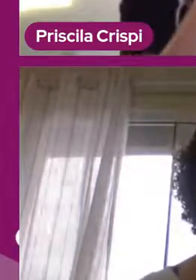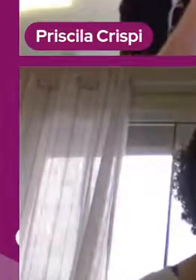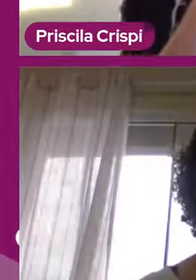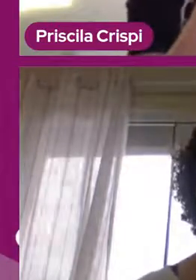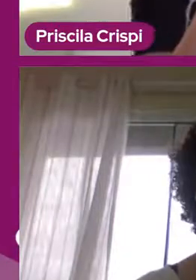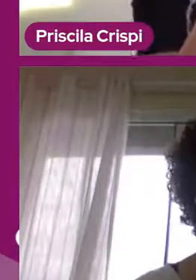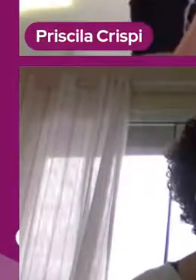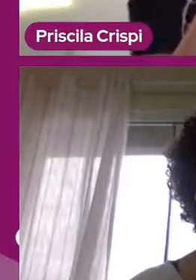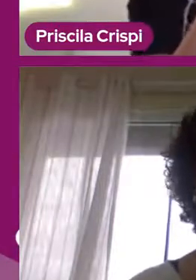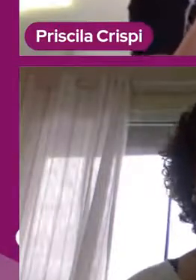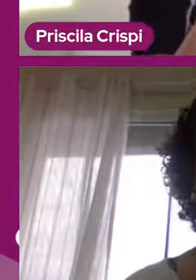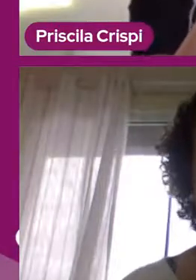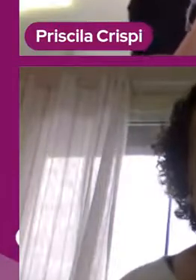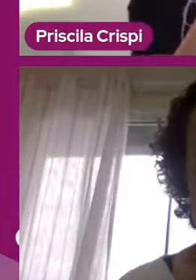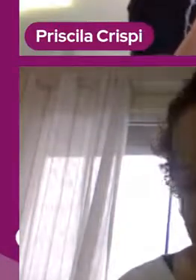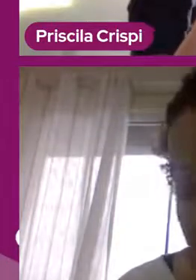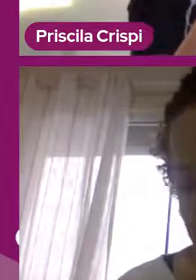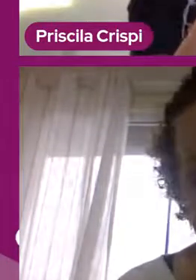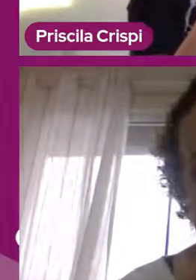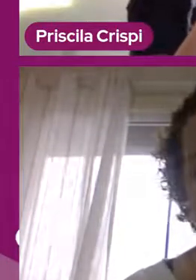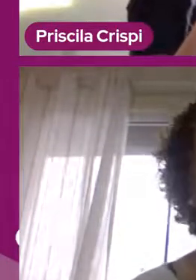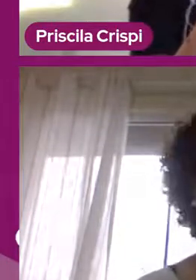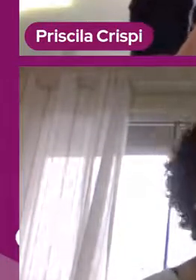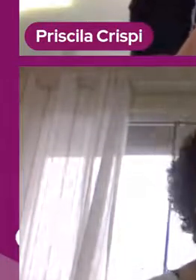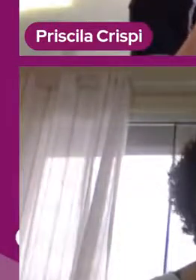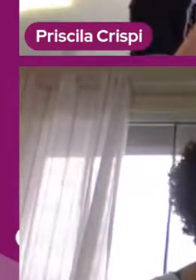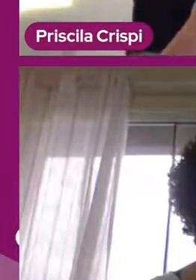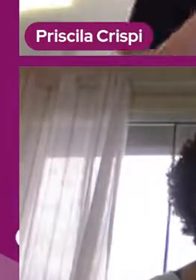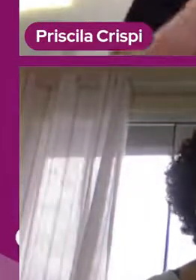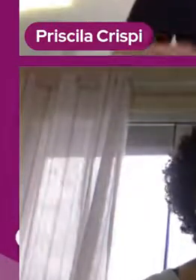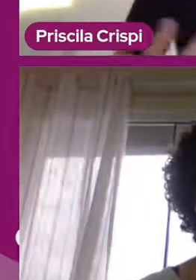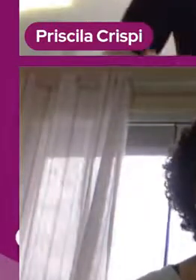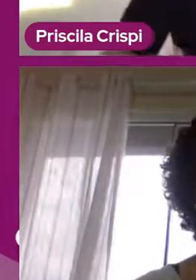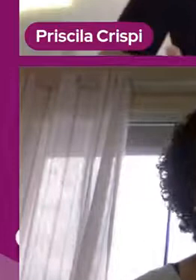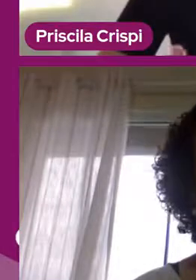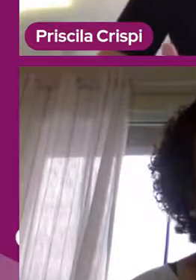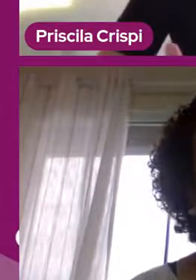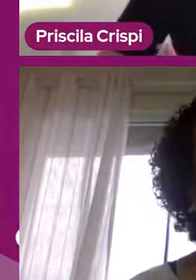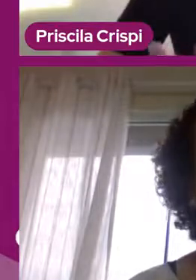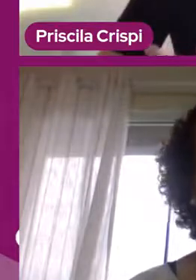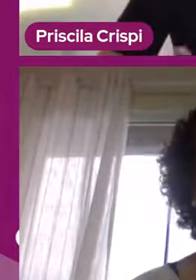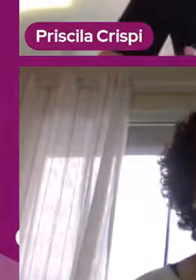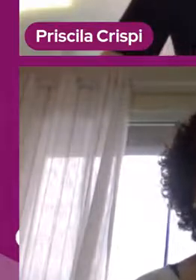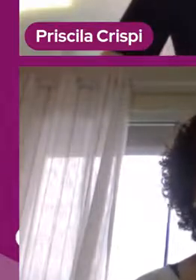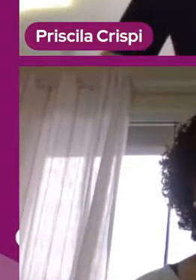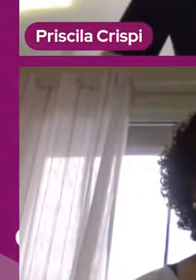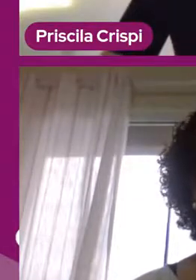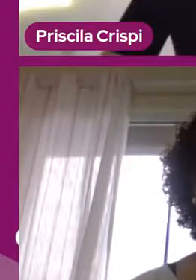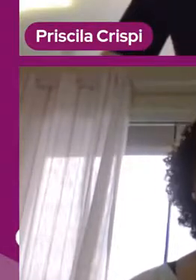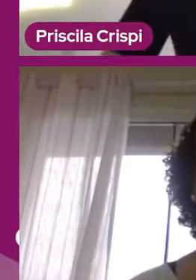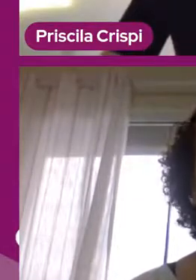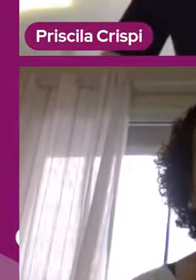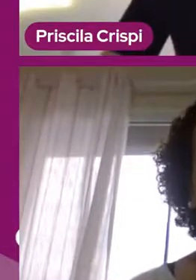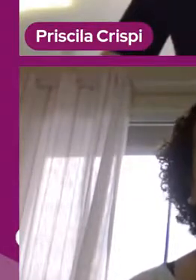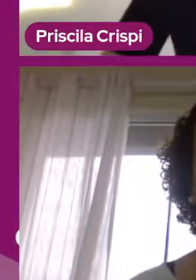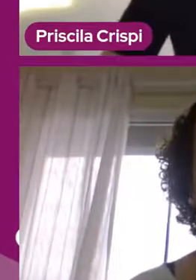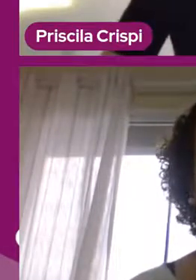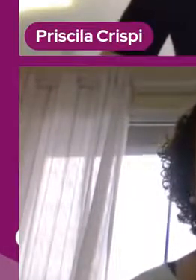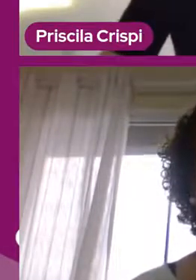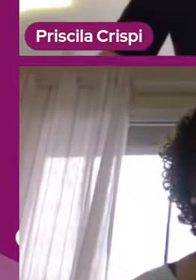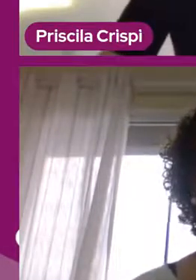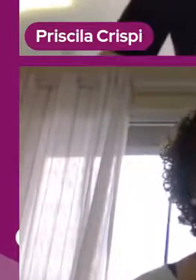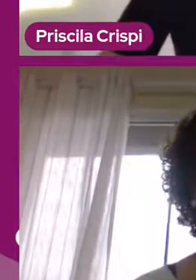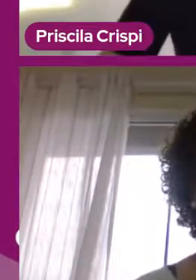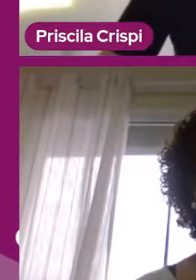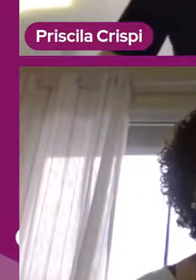lá na escola. Vai ser bem interessante isso. Olha, que legal. Então, você já tem um projeto de audiovisual lá? Já, já